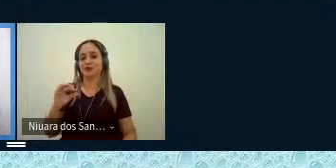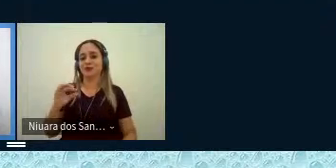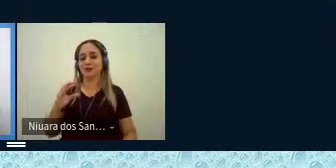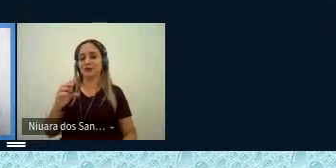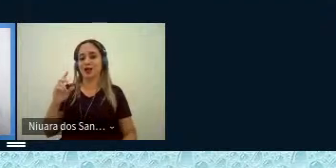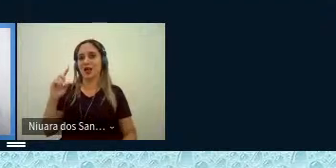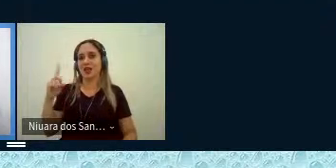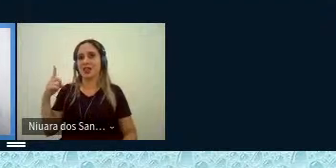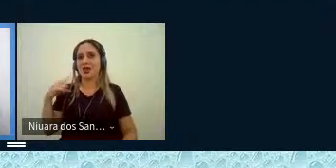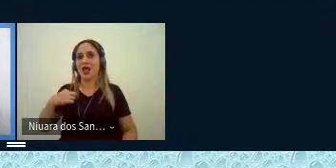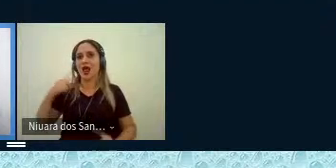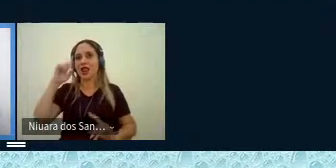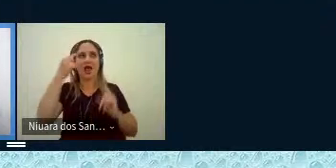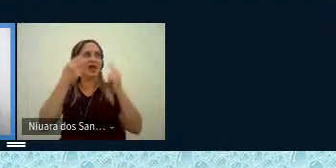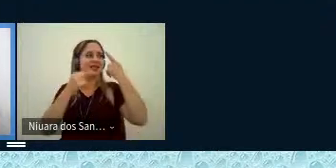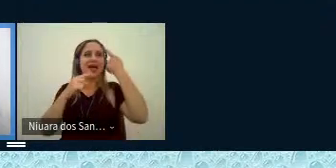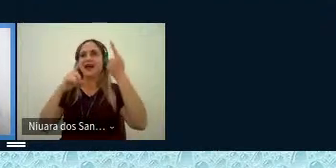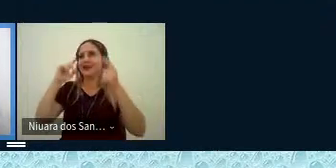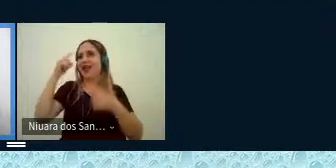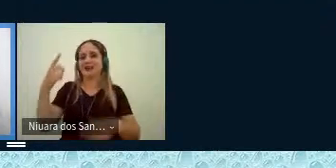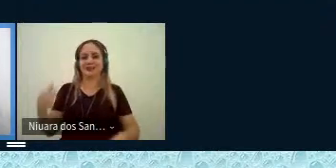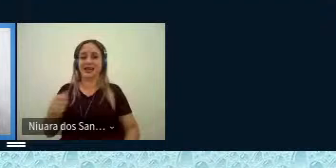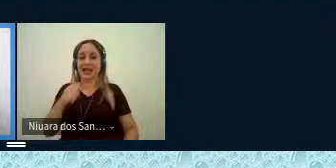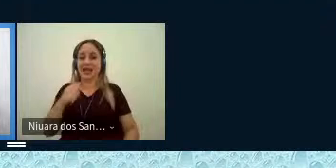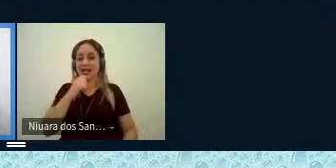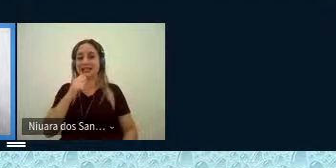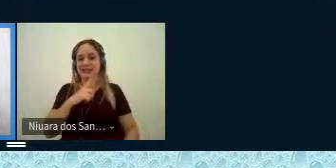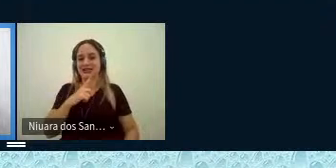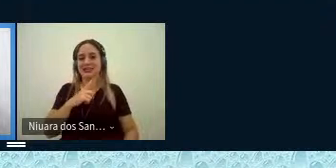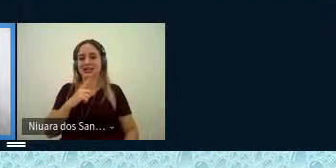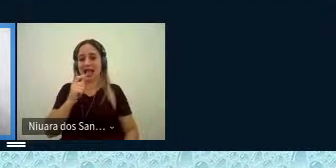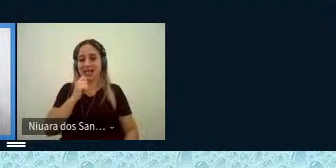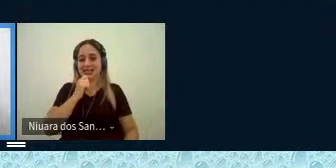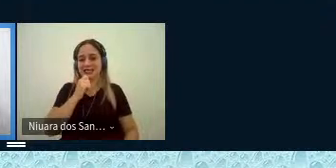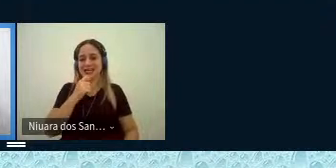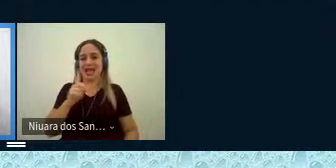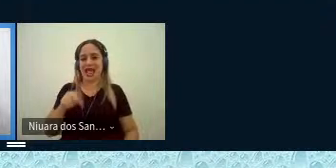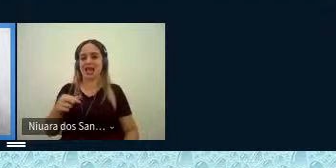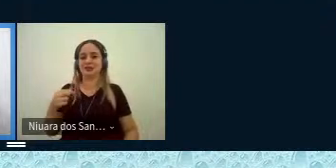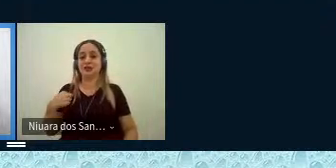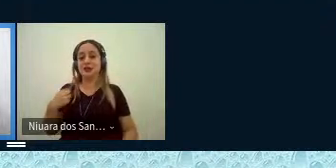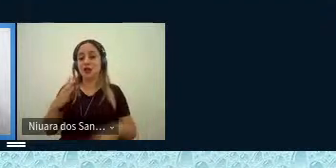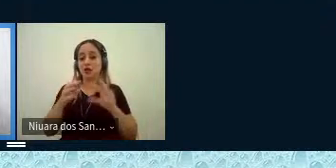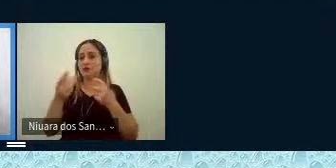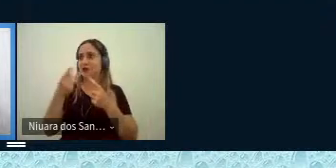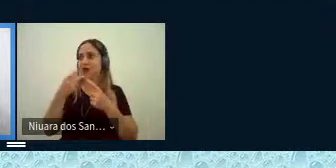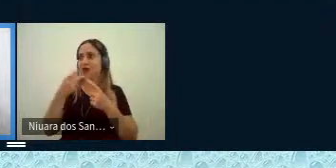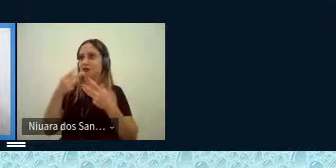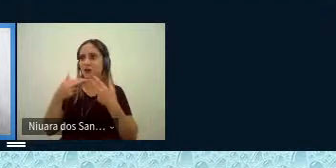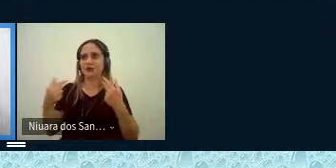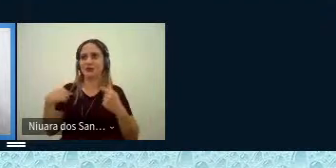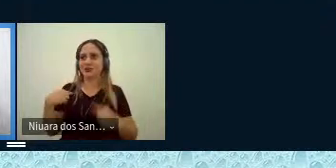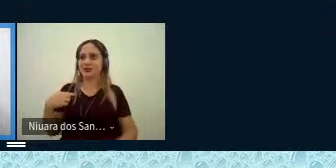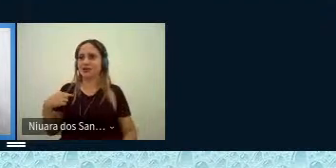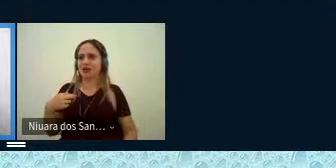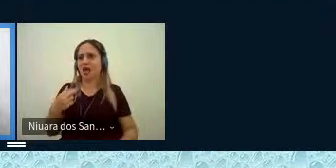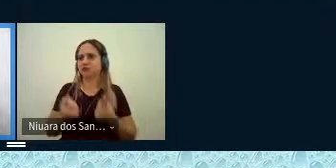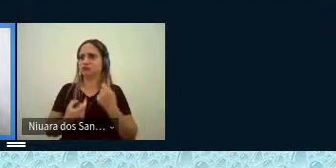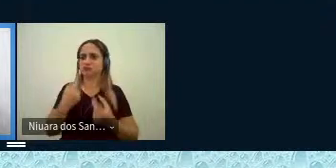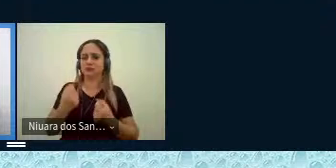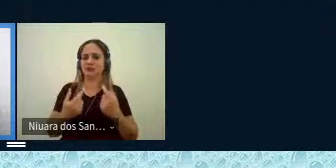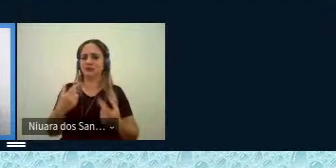luminuras a minha ainda é a minha orientadora então ela me dizia algumas coisas e eu às vezes